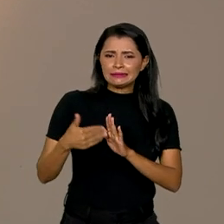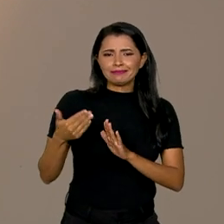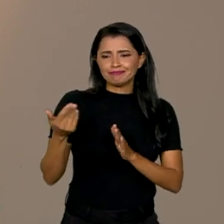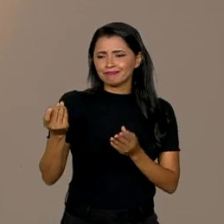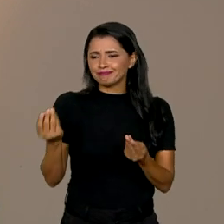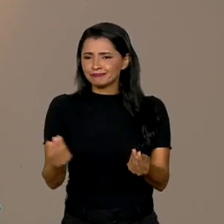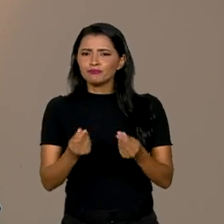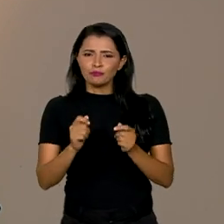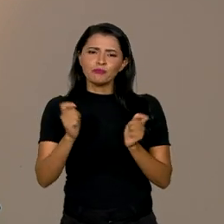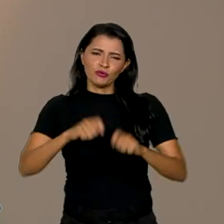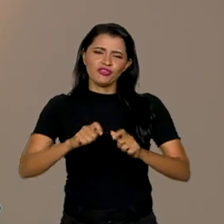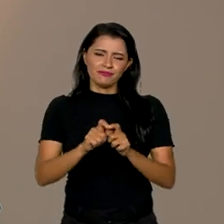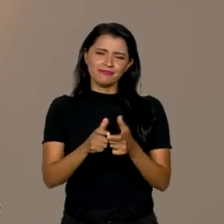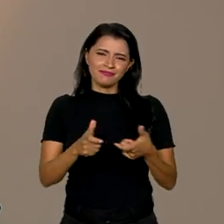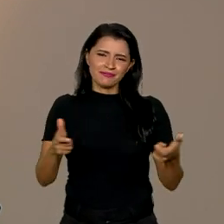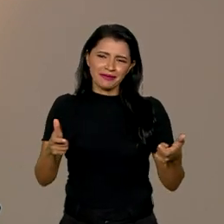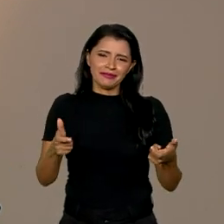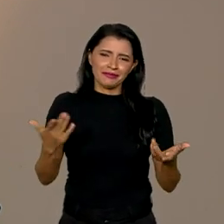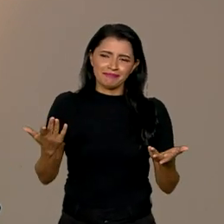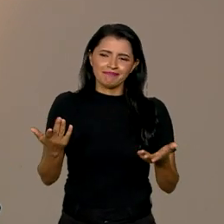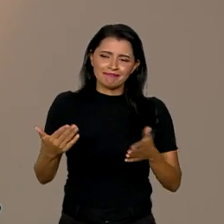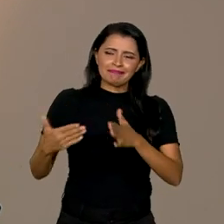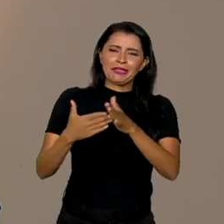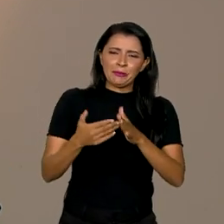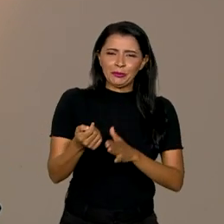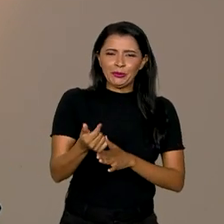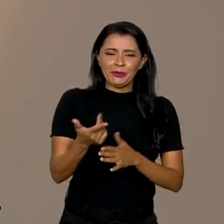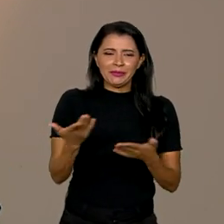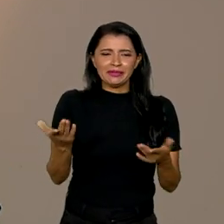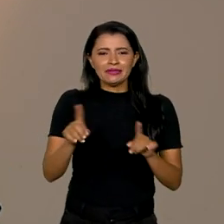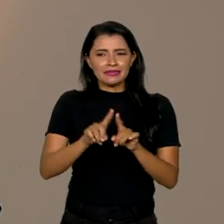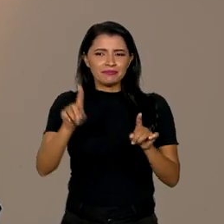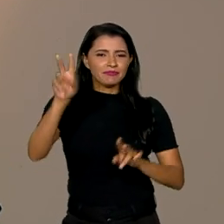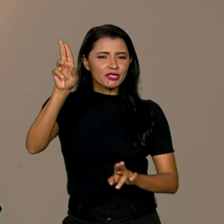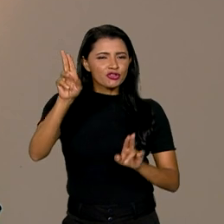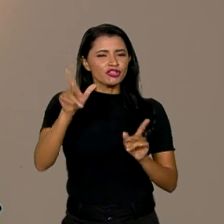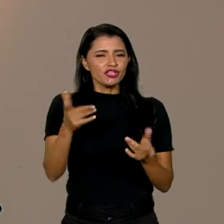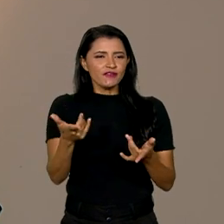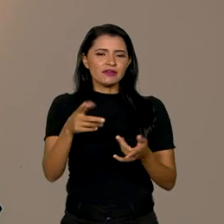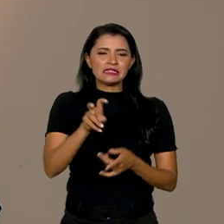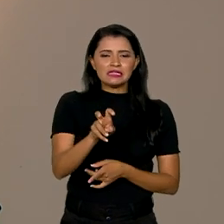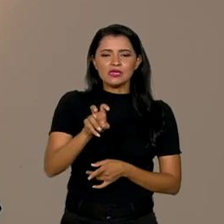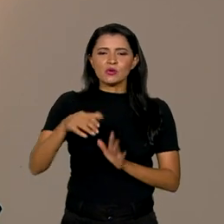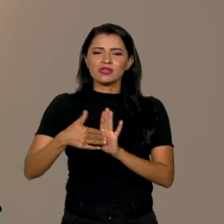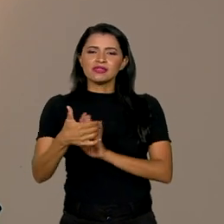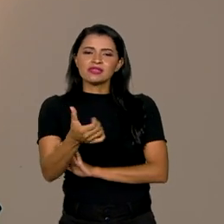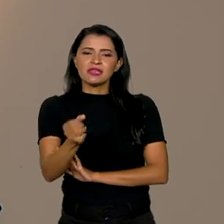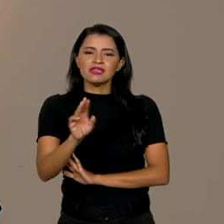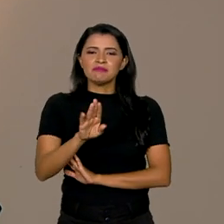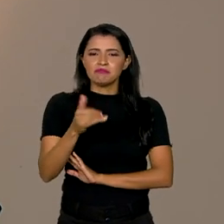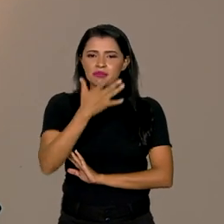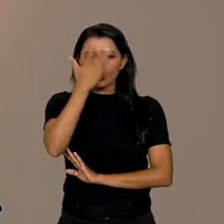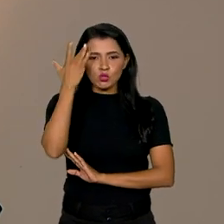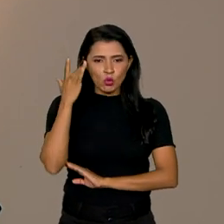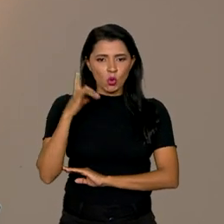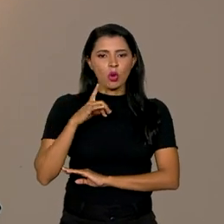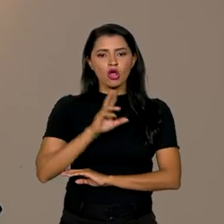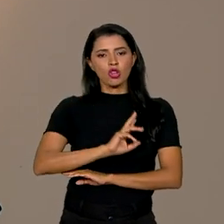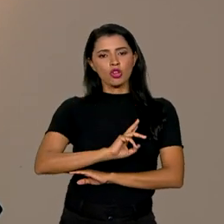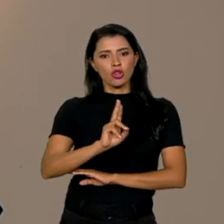ser mais abrangente, né? Mas a expectativa é que mais ou menos 5 a 6 milhões de pessoas tenham o seu nome